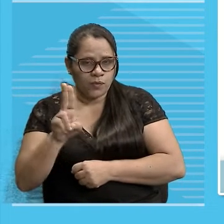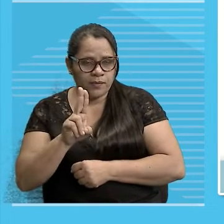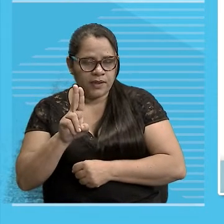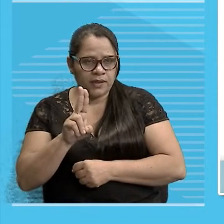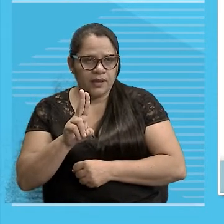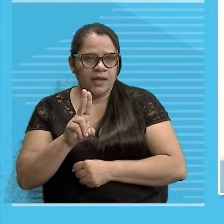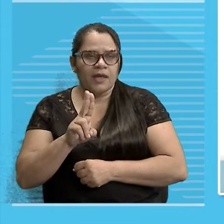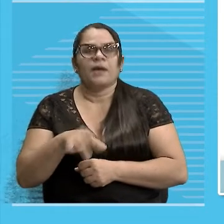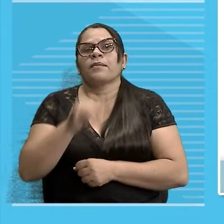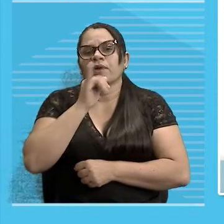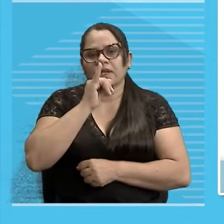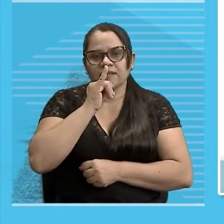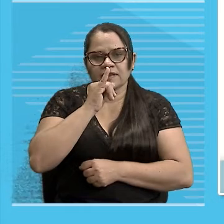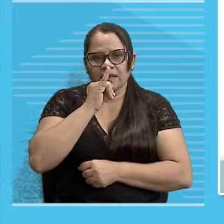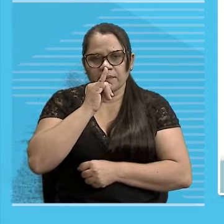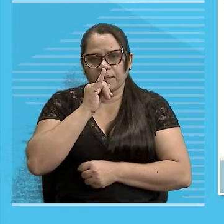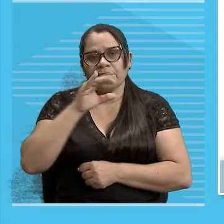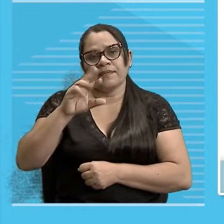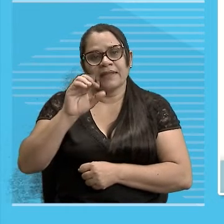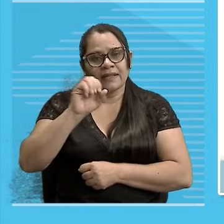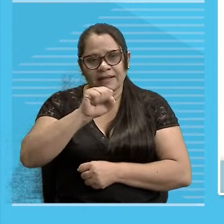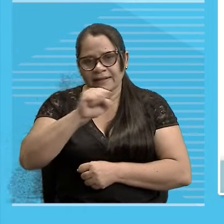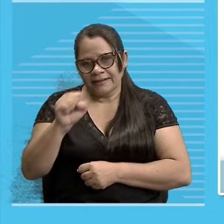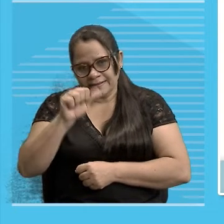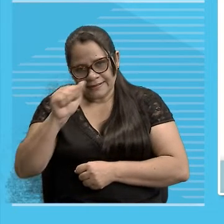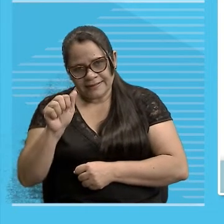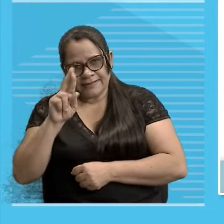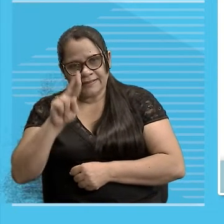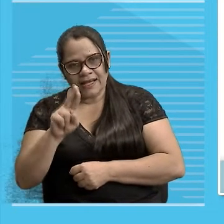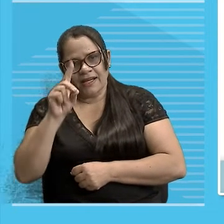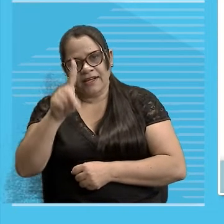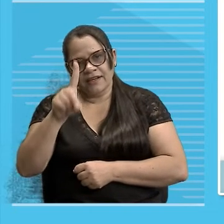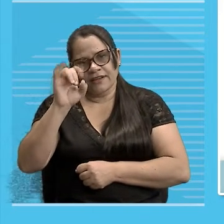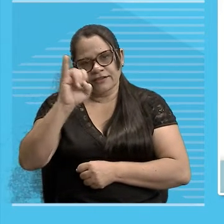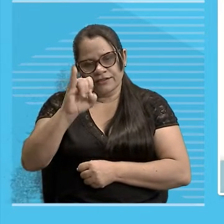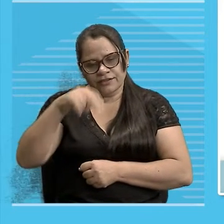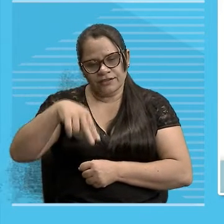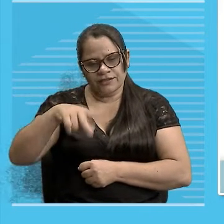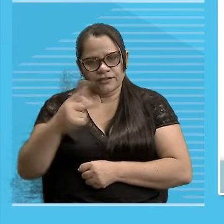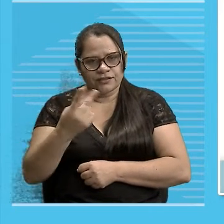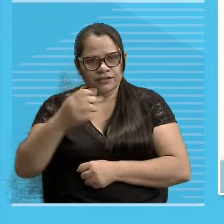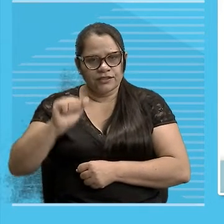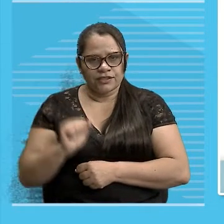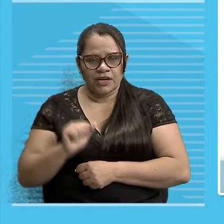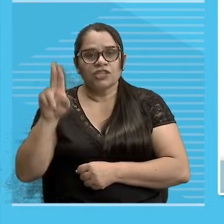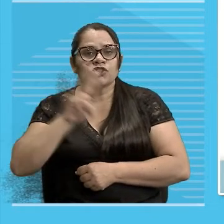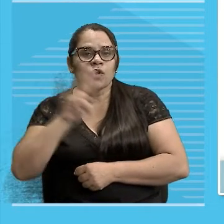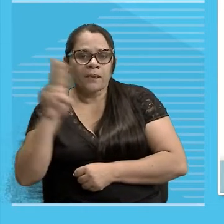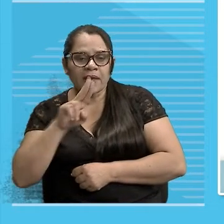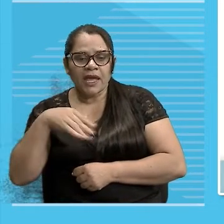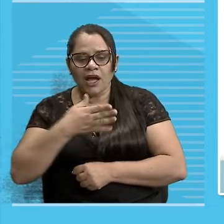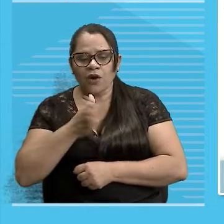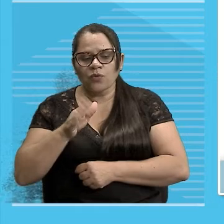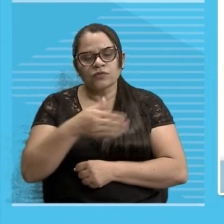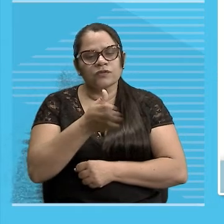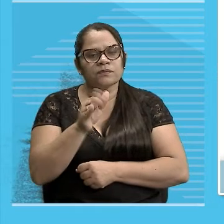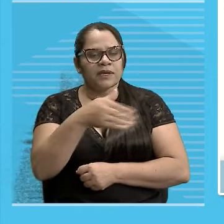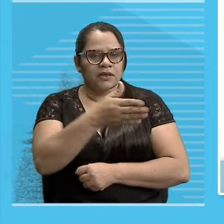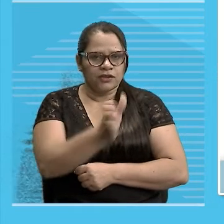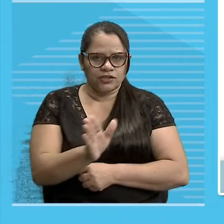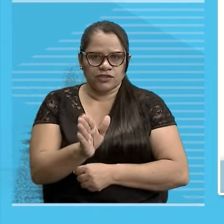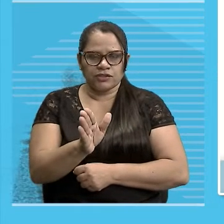sardinhas Cardume de carpas Cardume de pargos Olha aí Eu nem sei Se